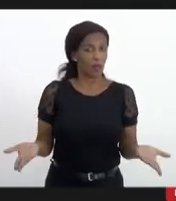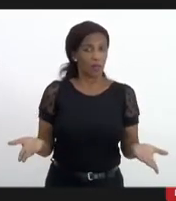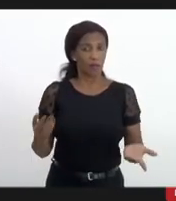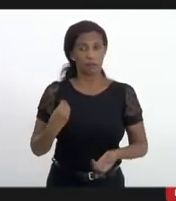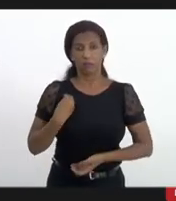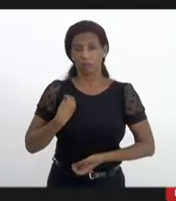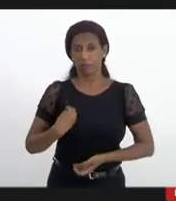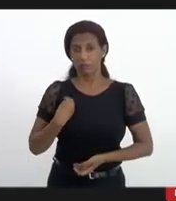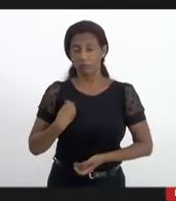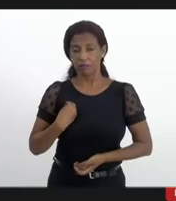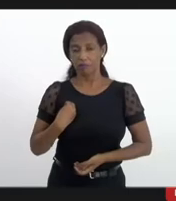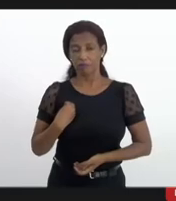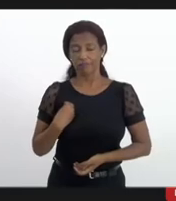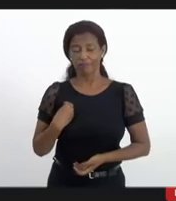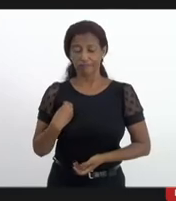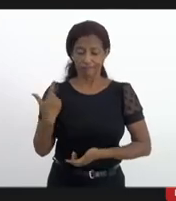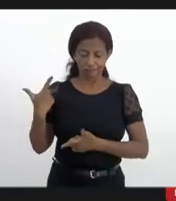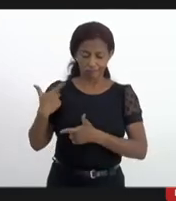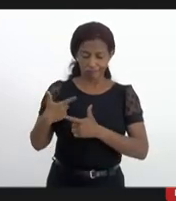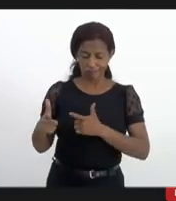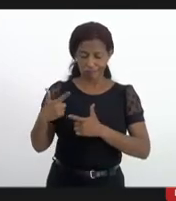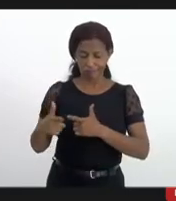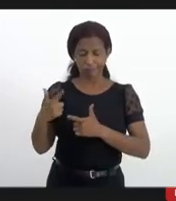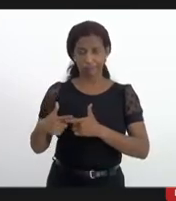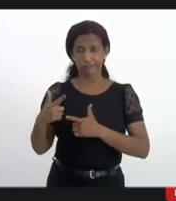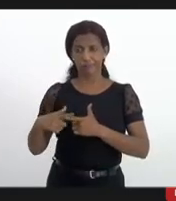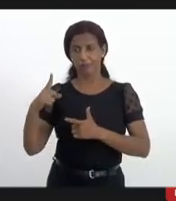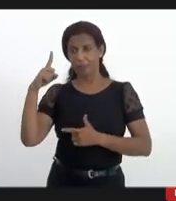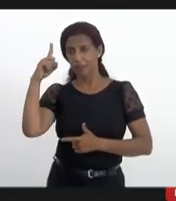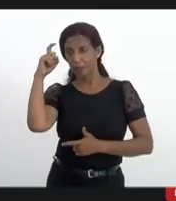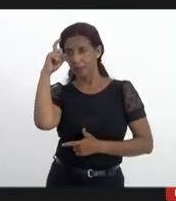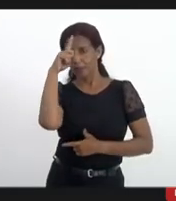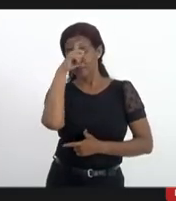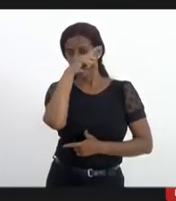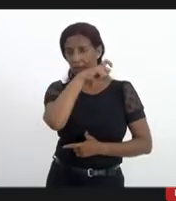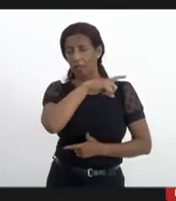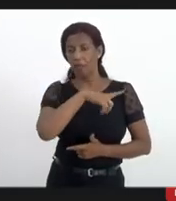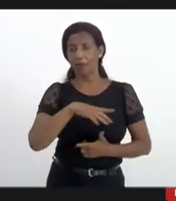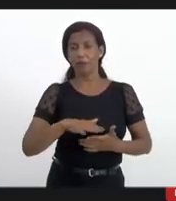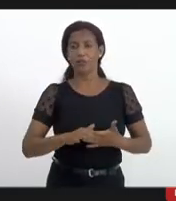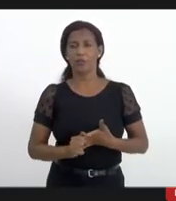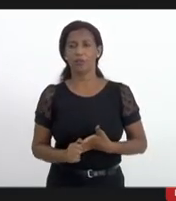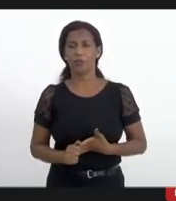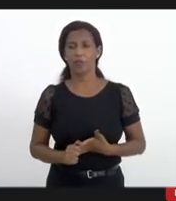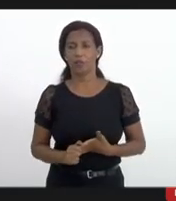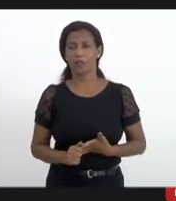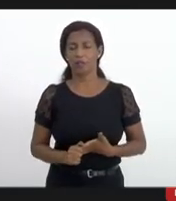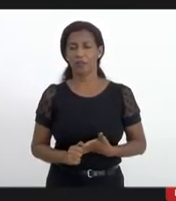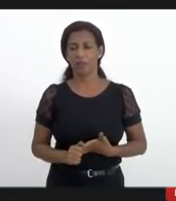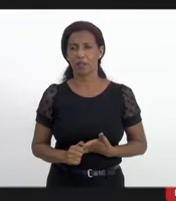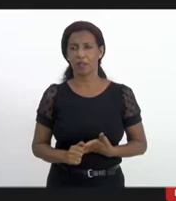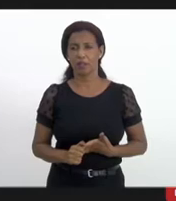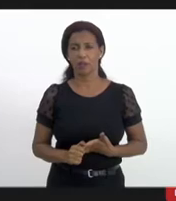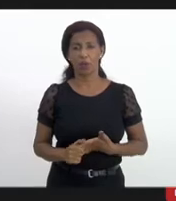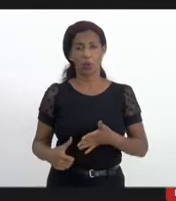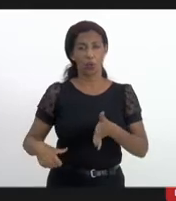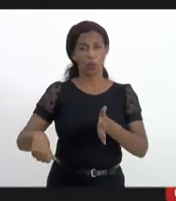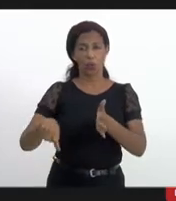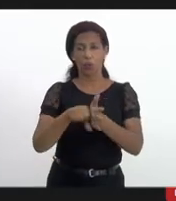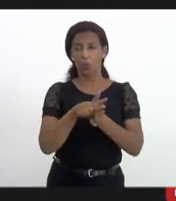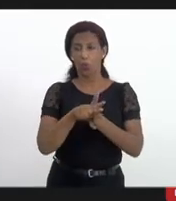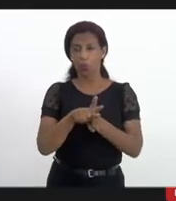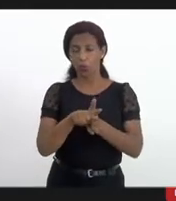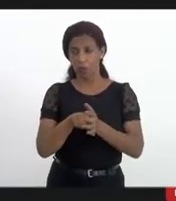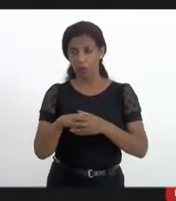vive uma situação muito difícil e não é de hoje né coronel Rodrigo o crime só